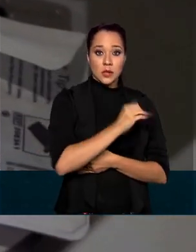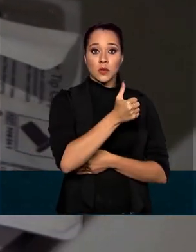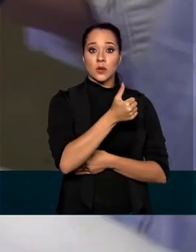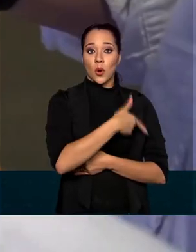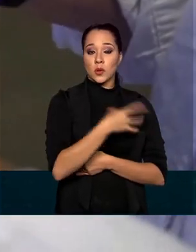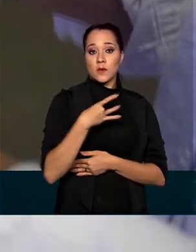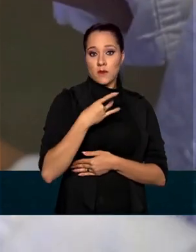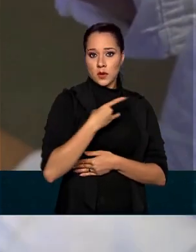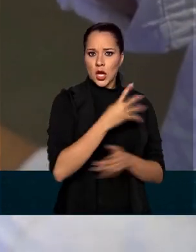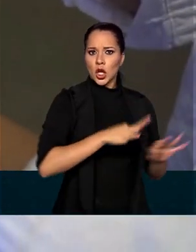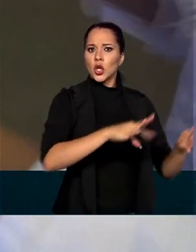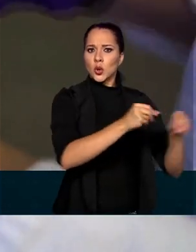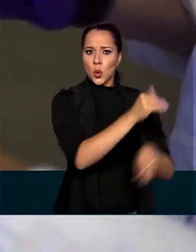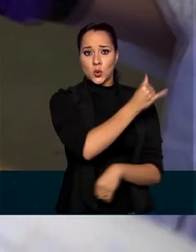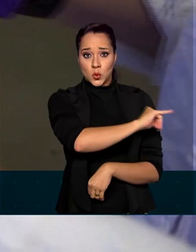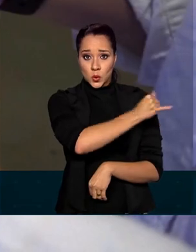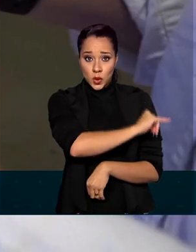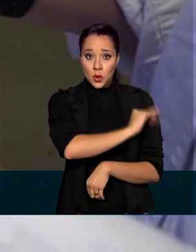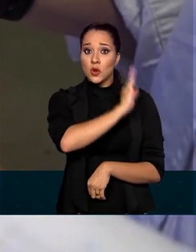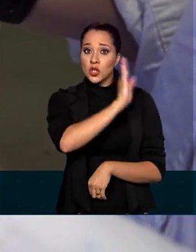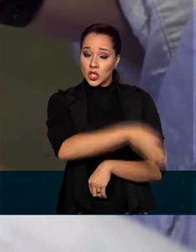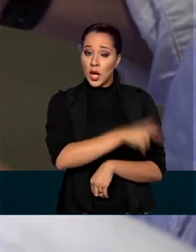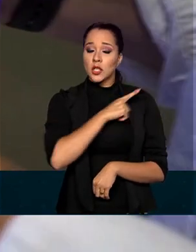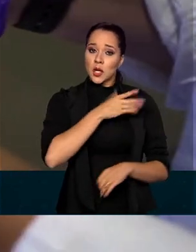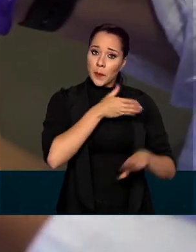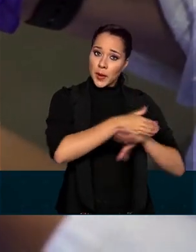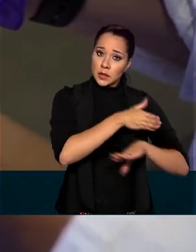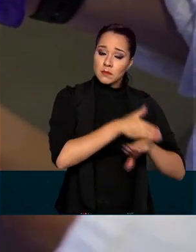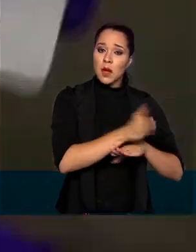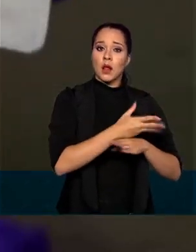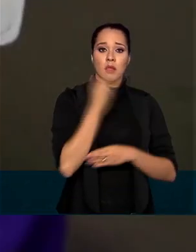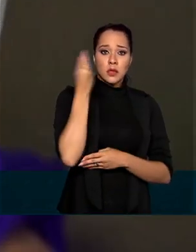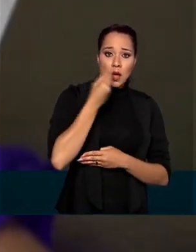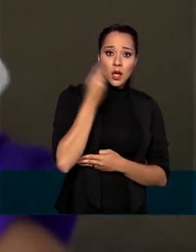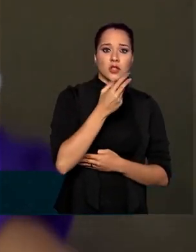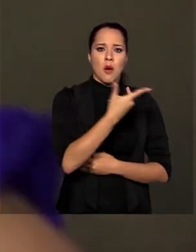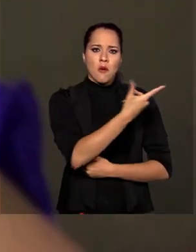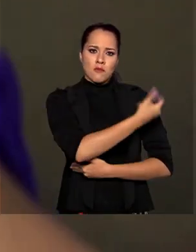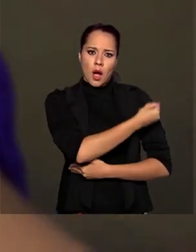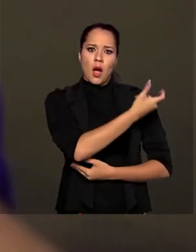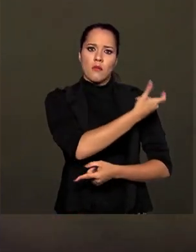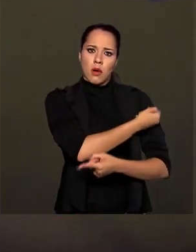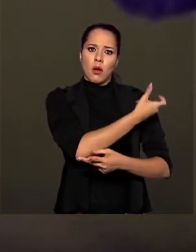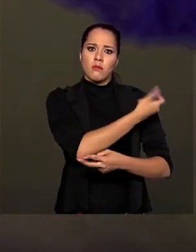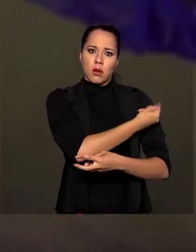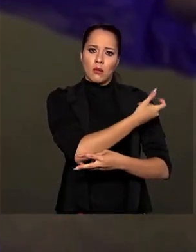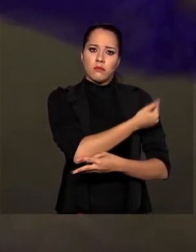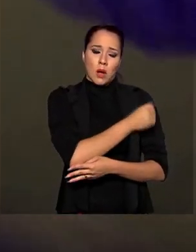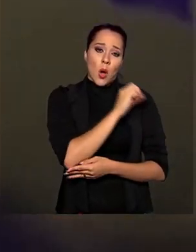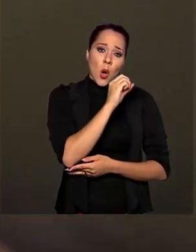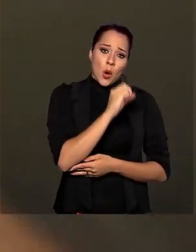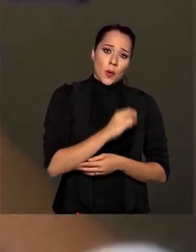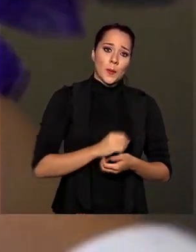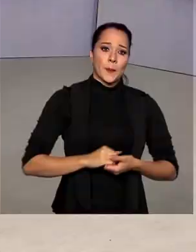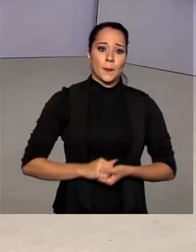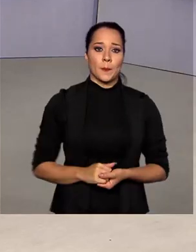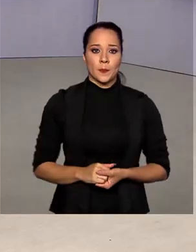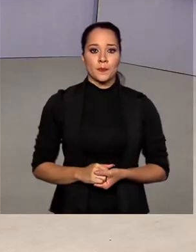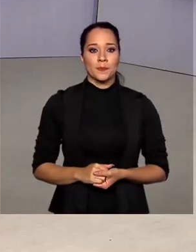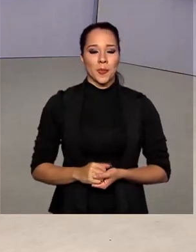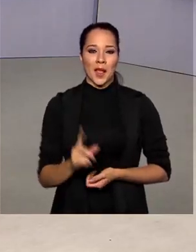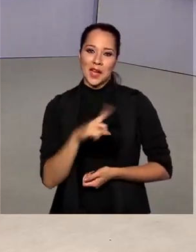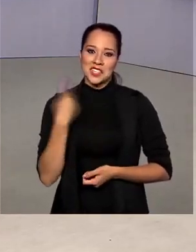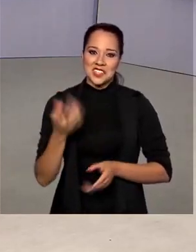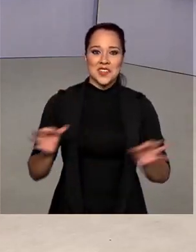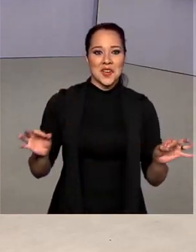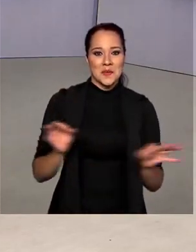voluntários, todos do Rio de Janeiro, já haviam participado do teste, recebendo a dose da vacina ou do placebo. A